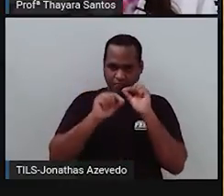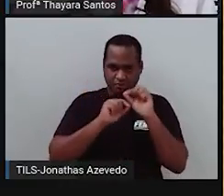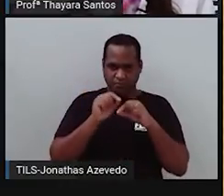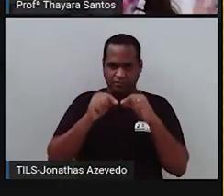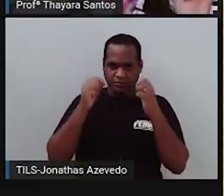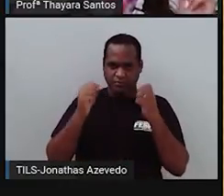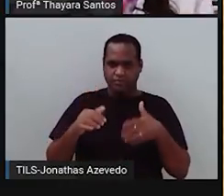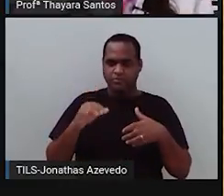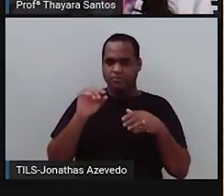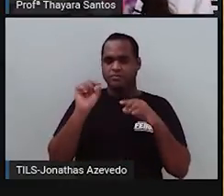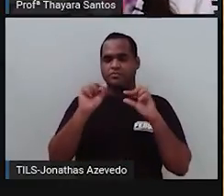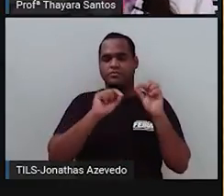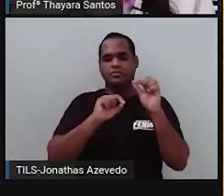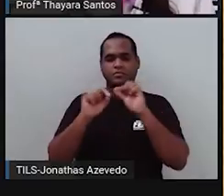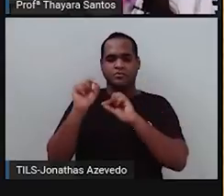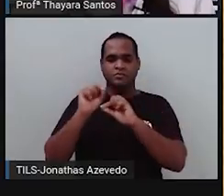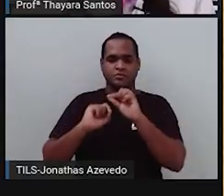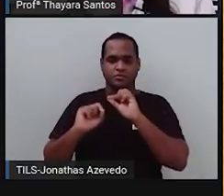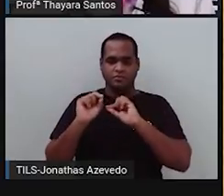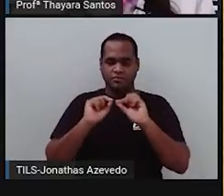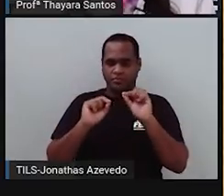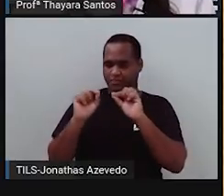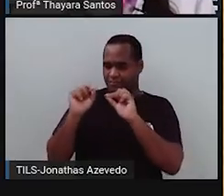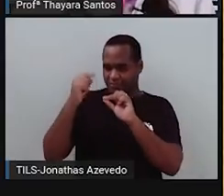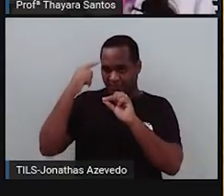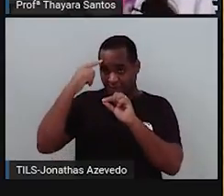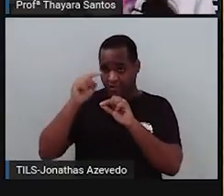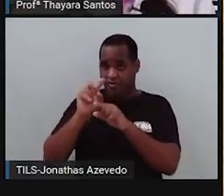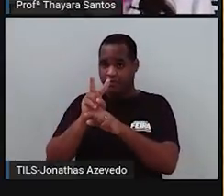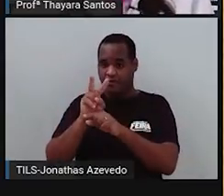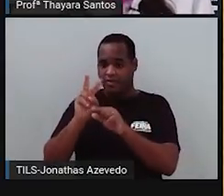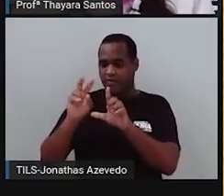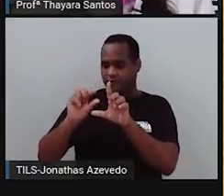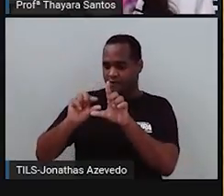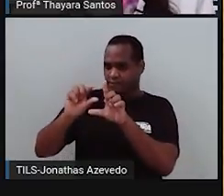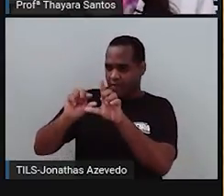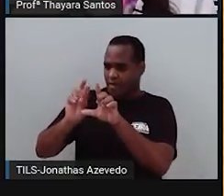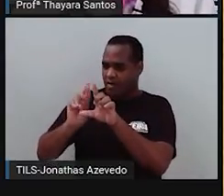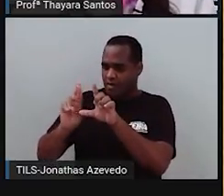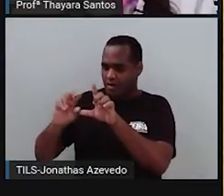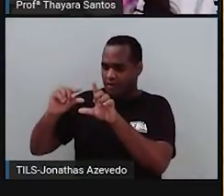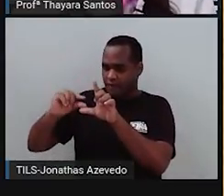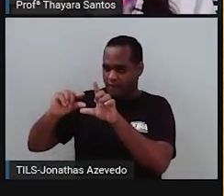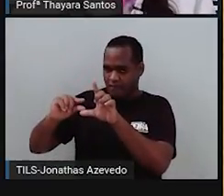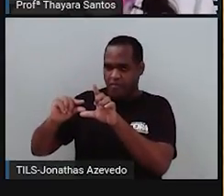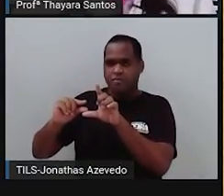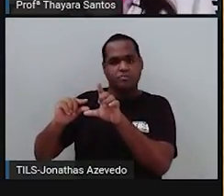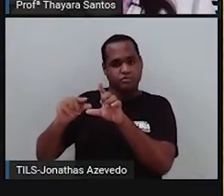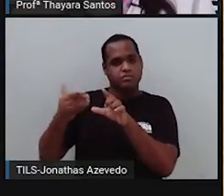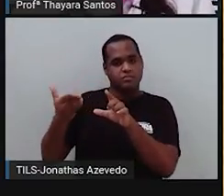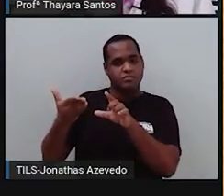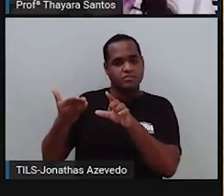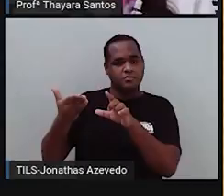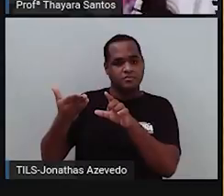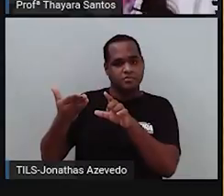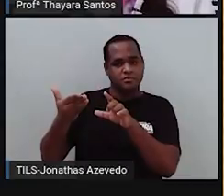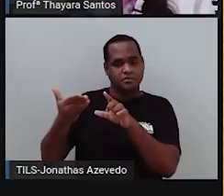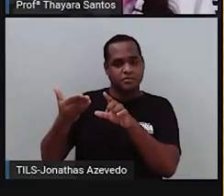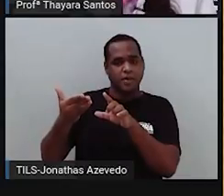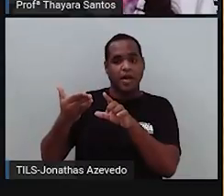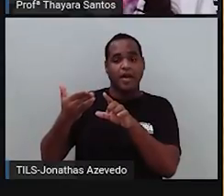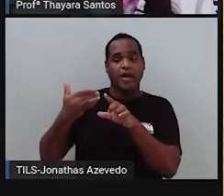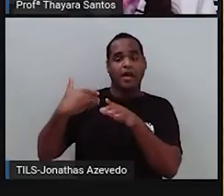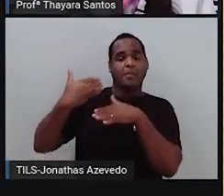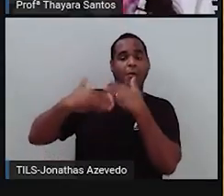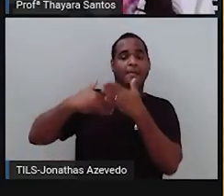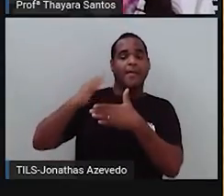identificar que ela é rugosa. Então, ela só tem esse genótipo, Vzinho, Vzinho, Rzinho, Rzinho. Na hora que elas foram